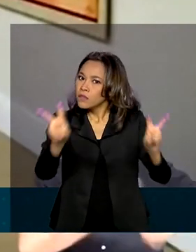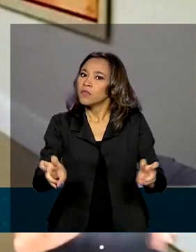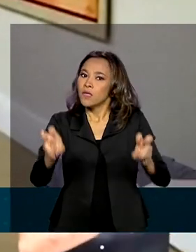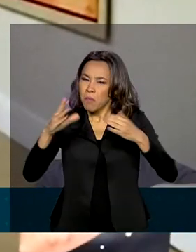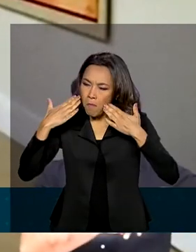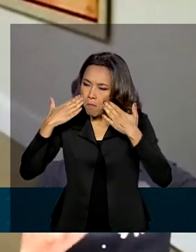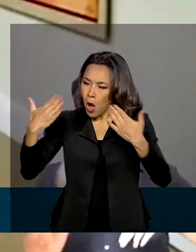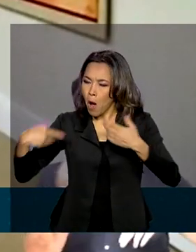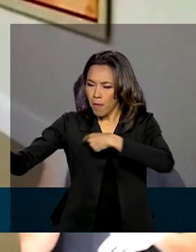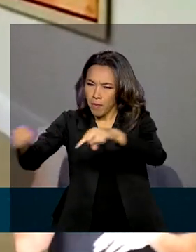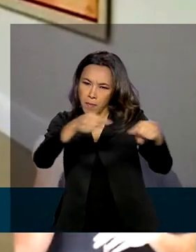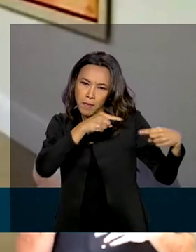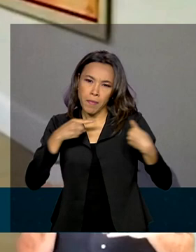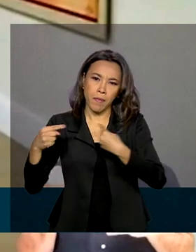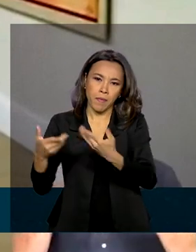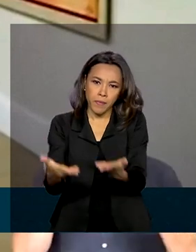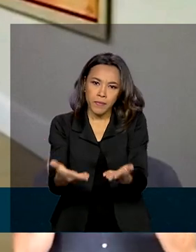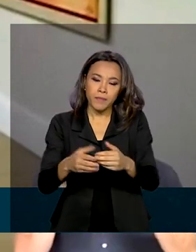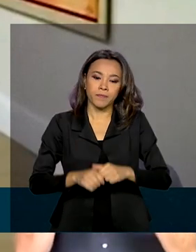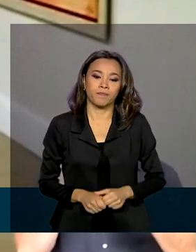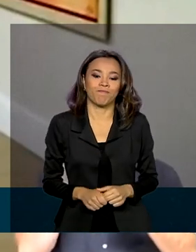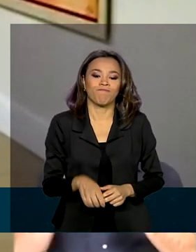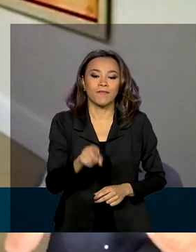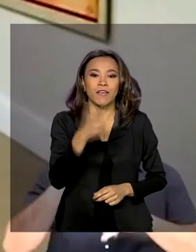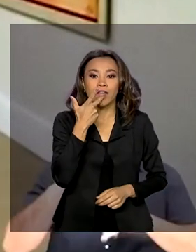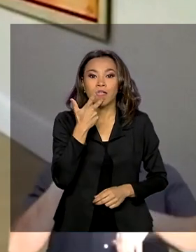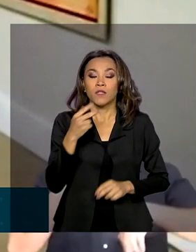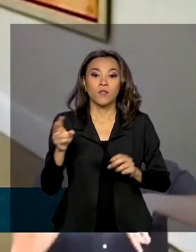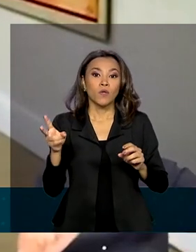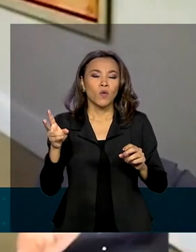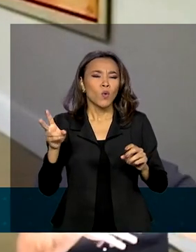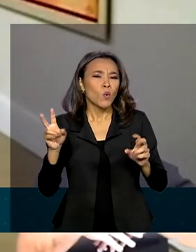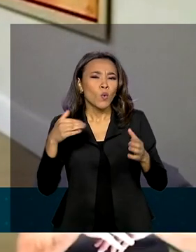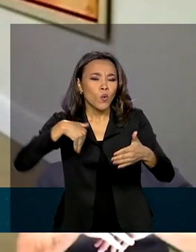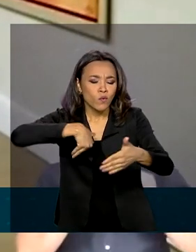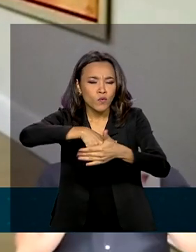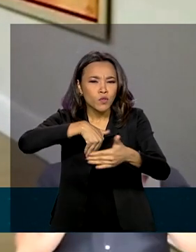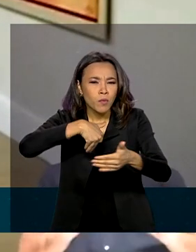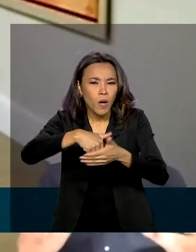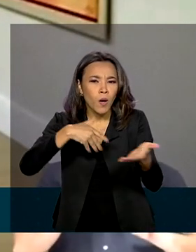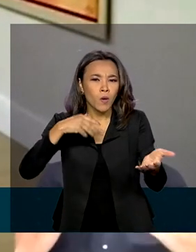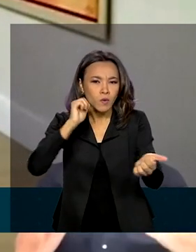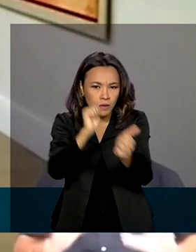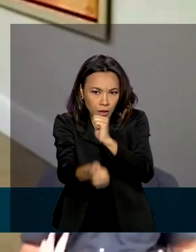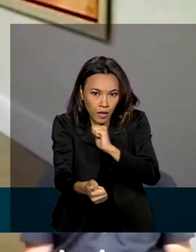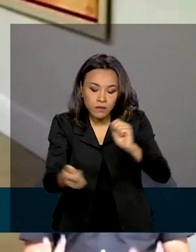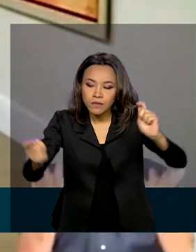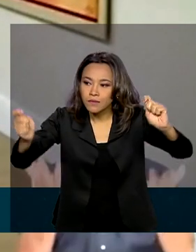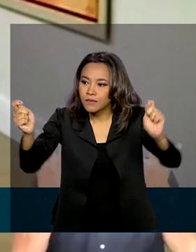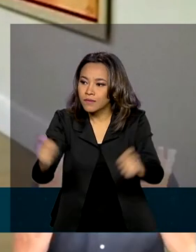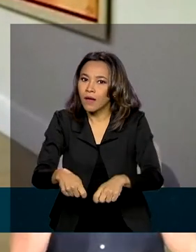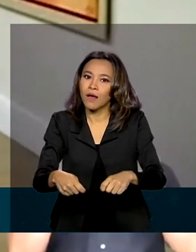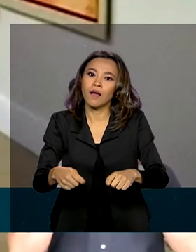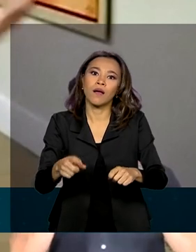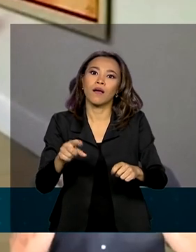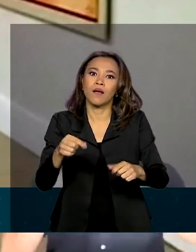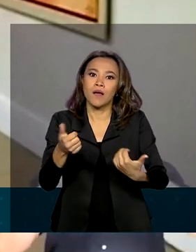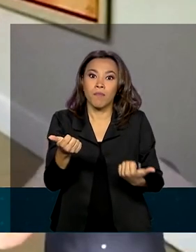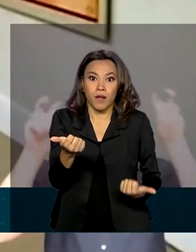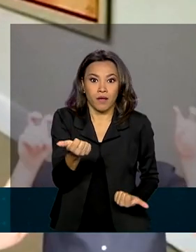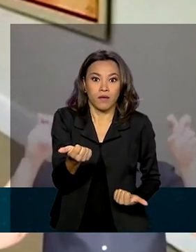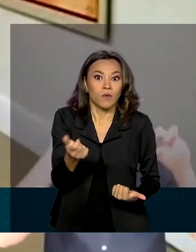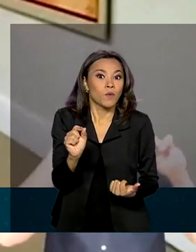no centro do debate. E como o futebol. O futebol pode contribuir com pautas tão